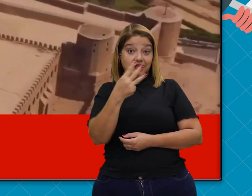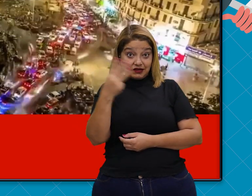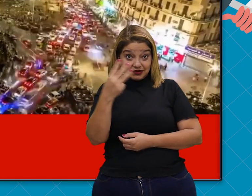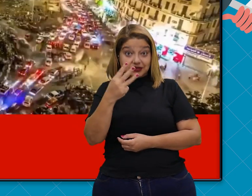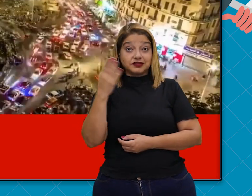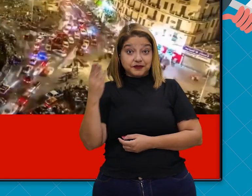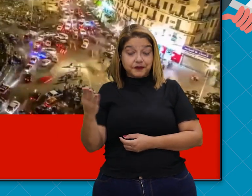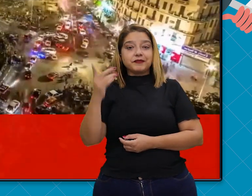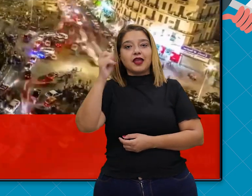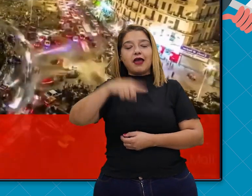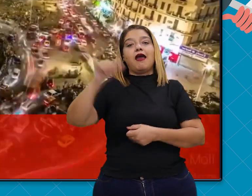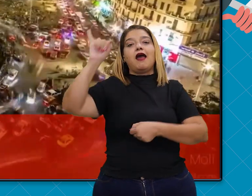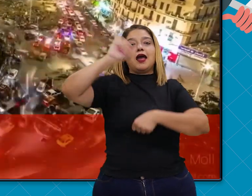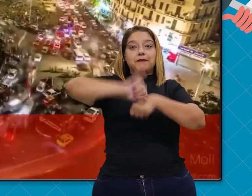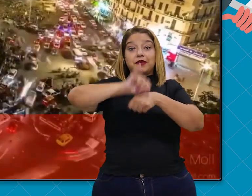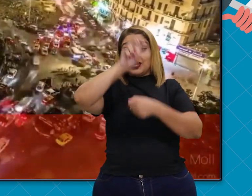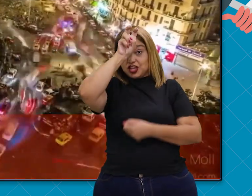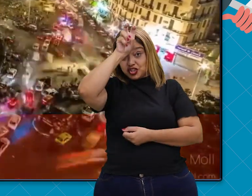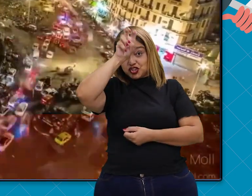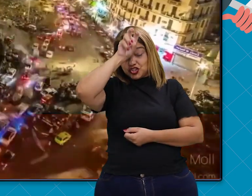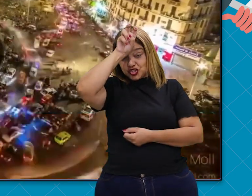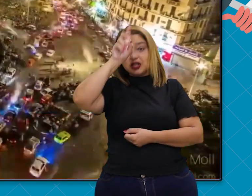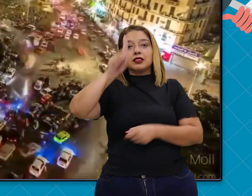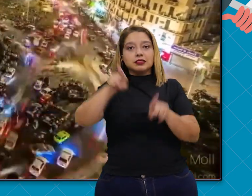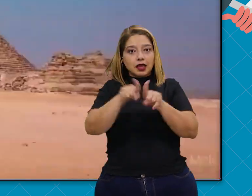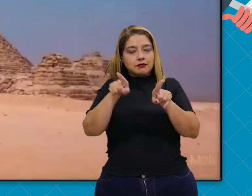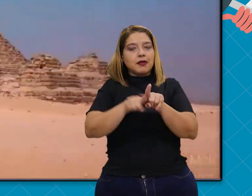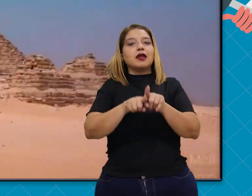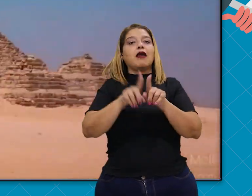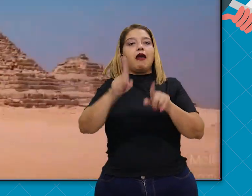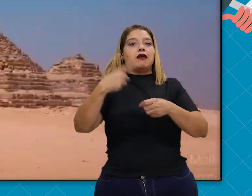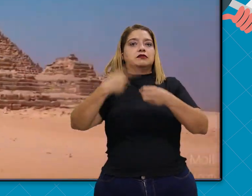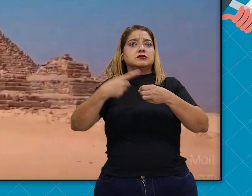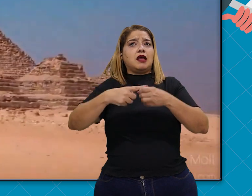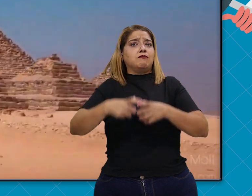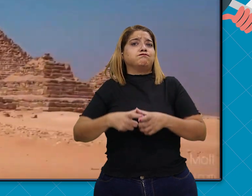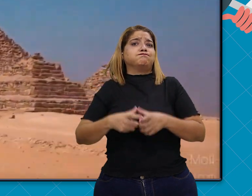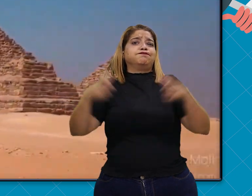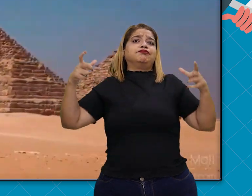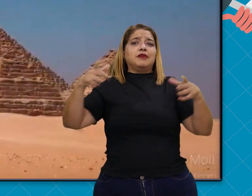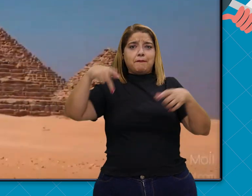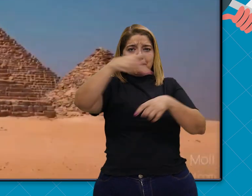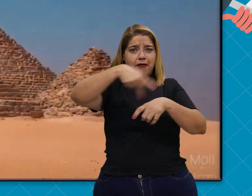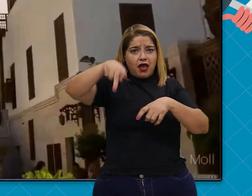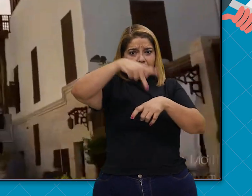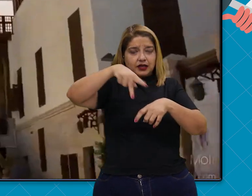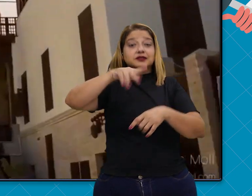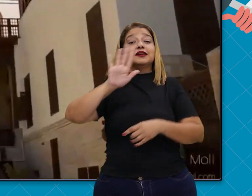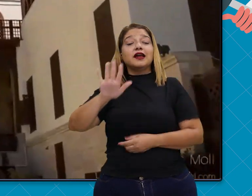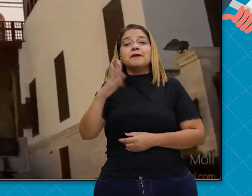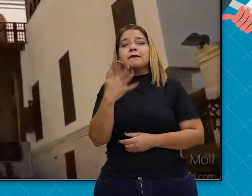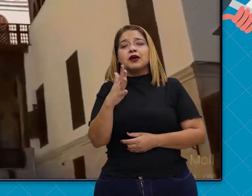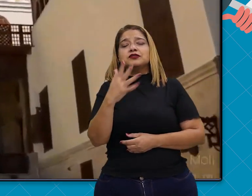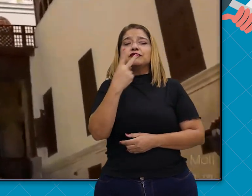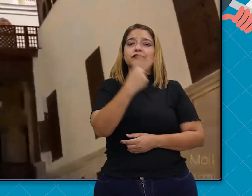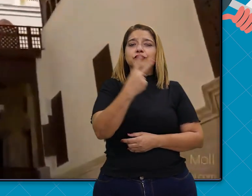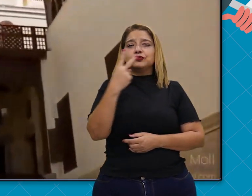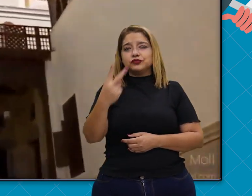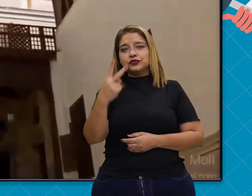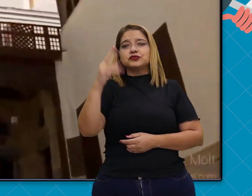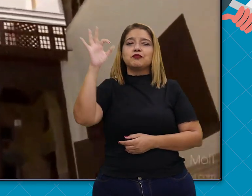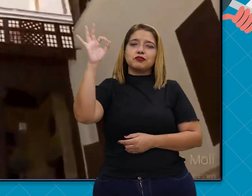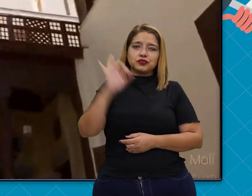capital do Egito e a maior cidade do país. A cidade corresponde a 22% da